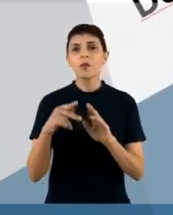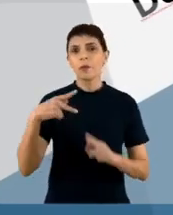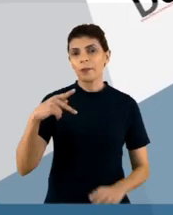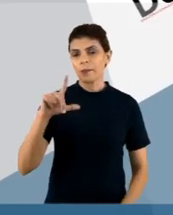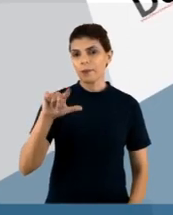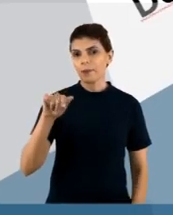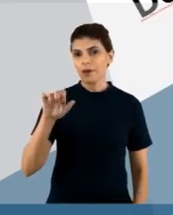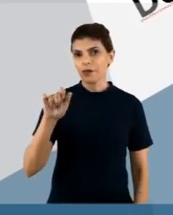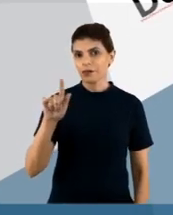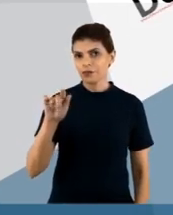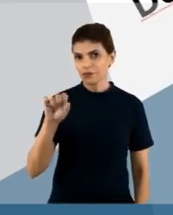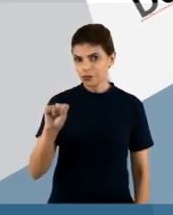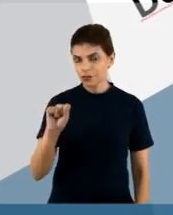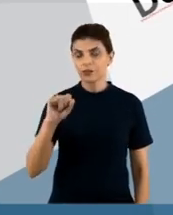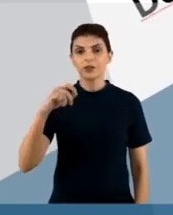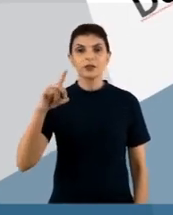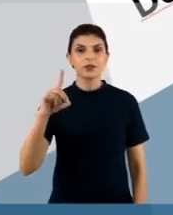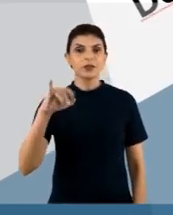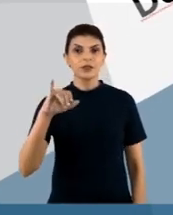display.